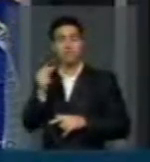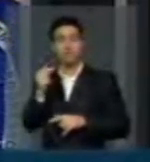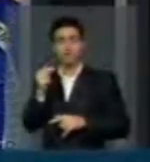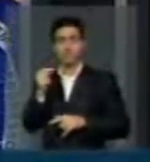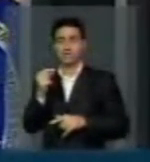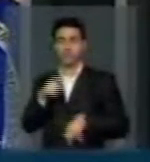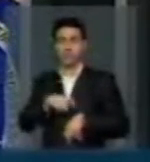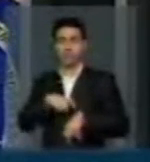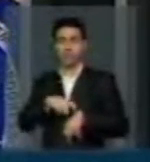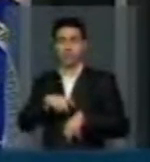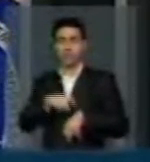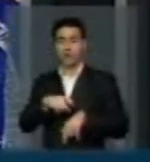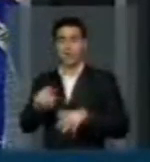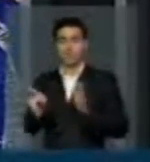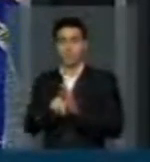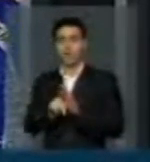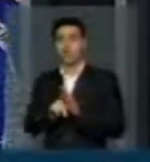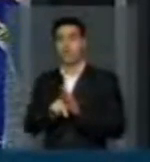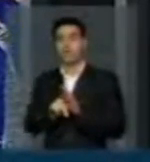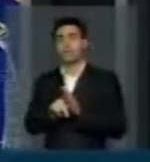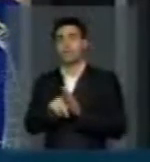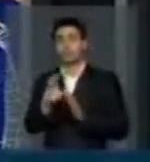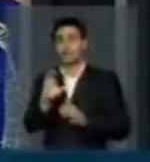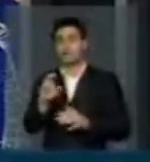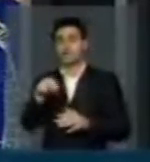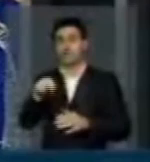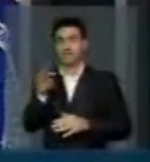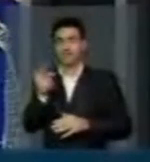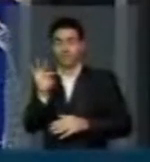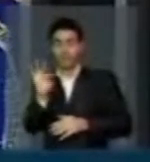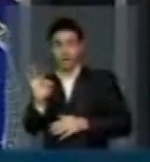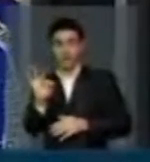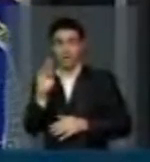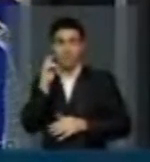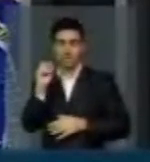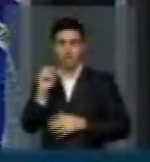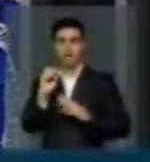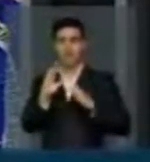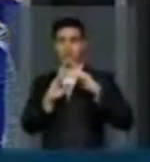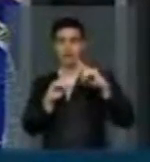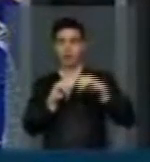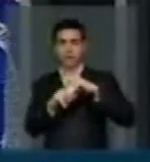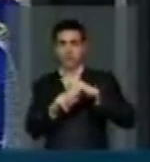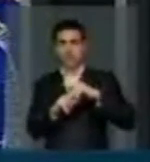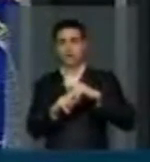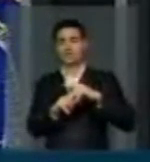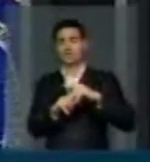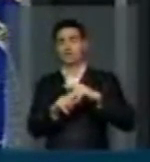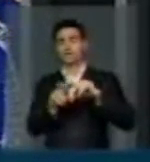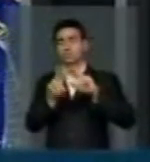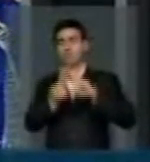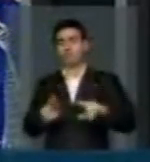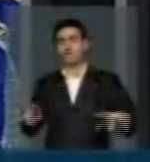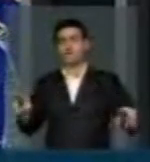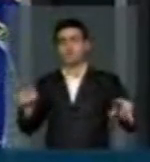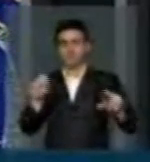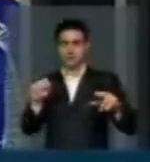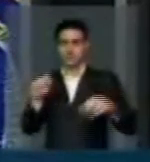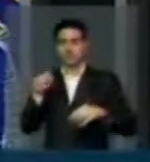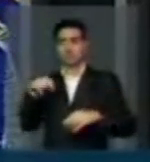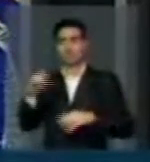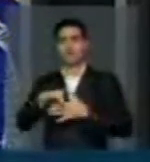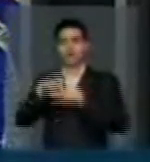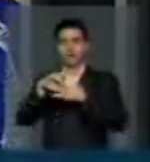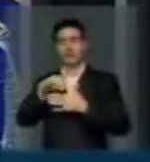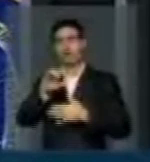horário da programação da rede de televisão CNT para a Igreja Universal do Reino de Deus, liderada pelo senhor Bispo Edir